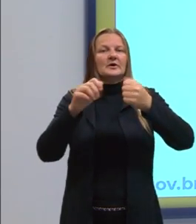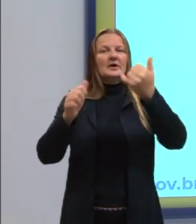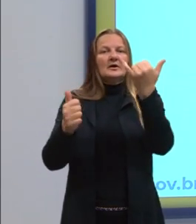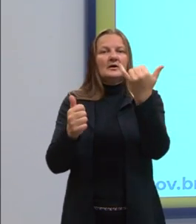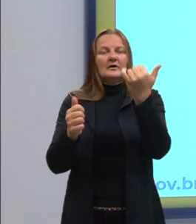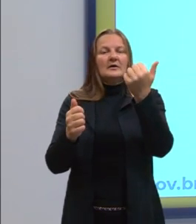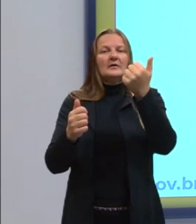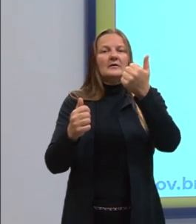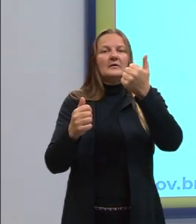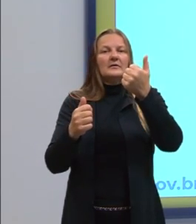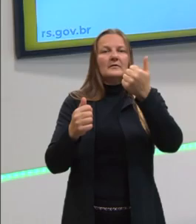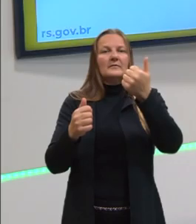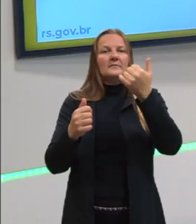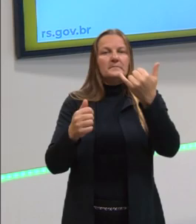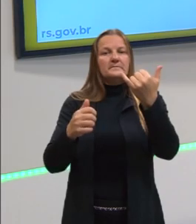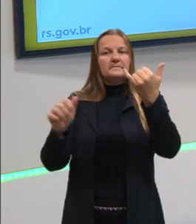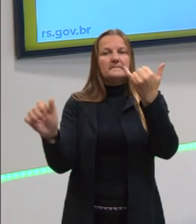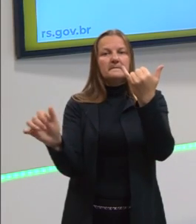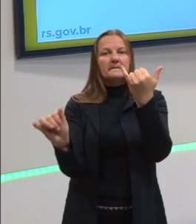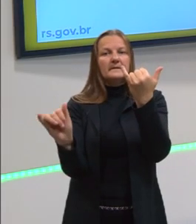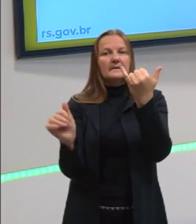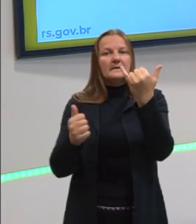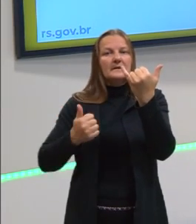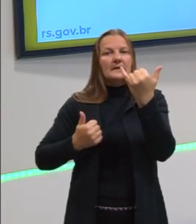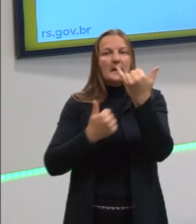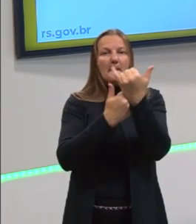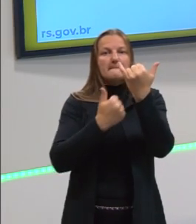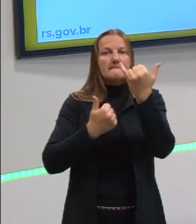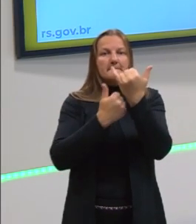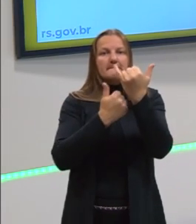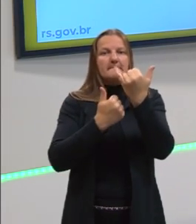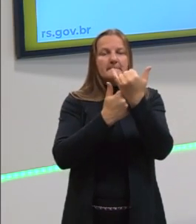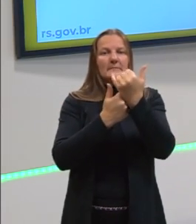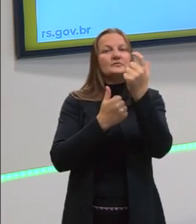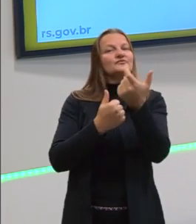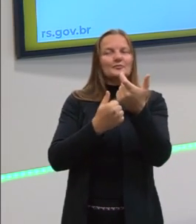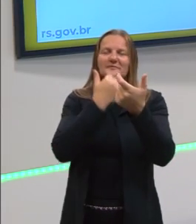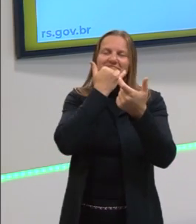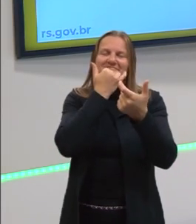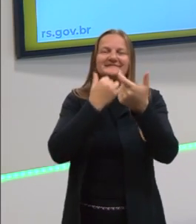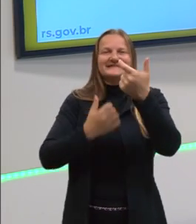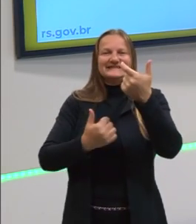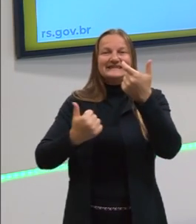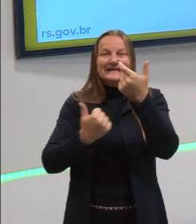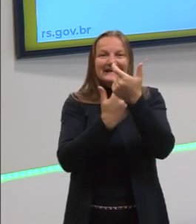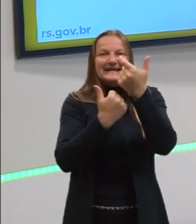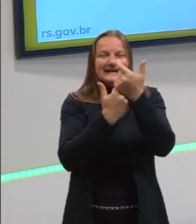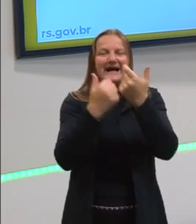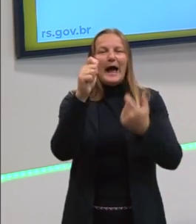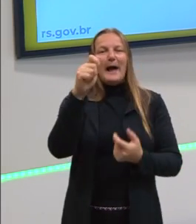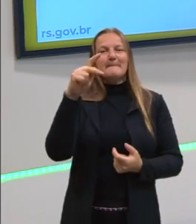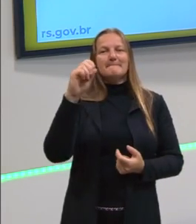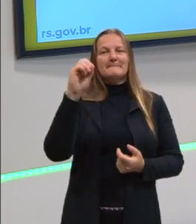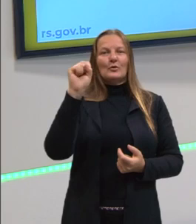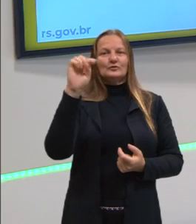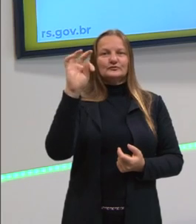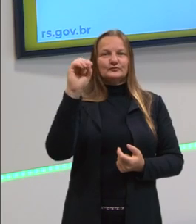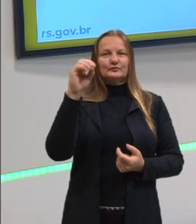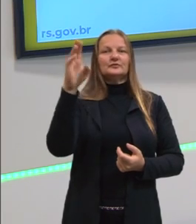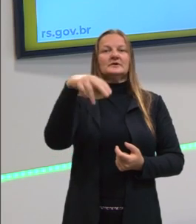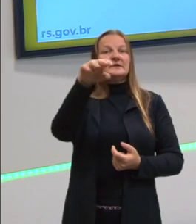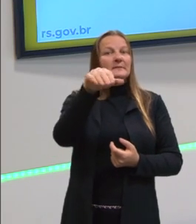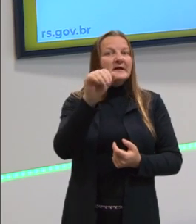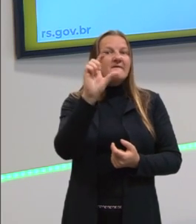vocativo. Vamos olhar, então, agora. gente começa a montar esse nosso look, começa a tirar ali as roupas das